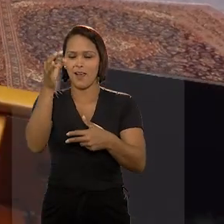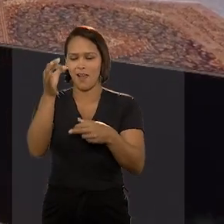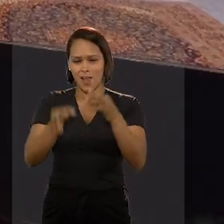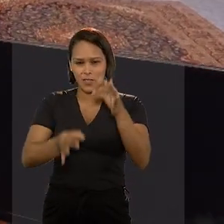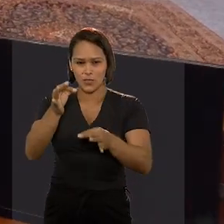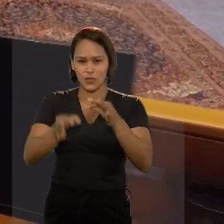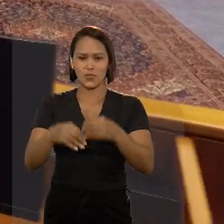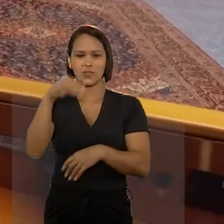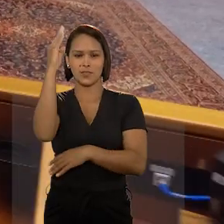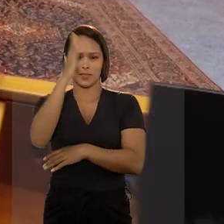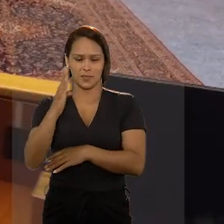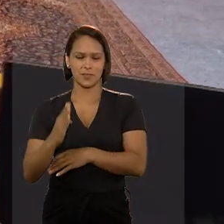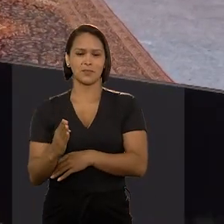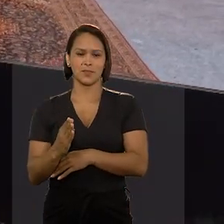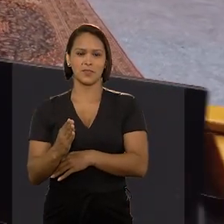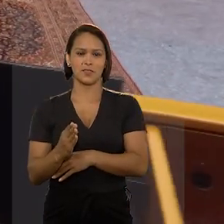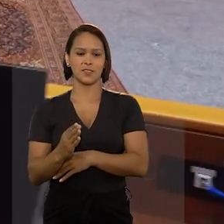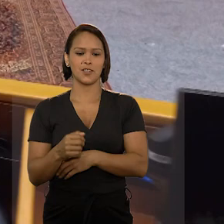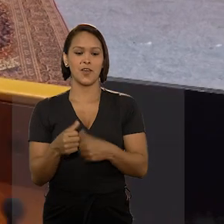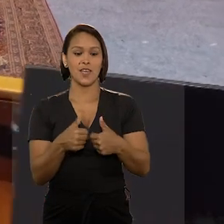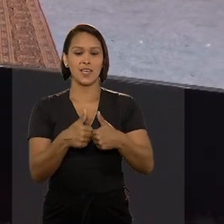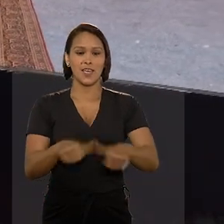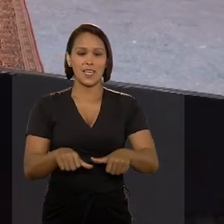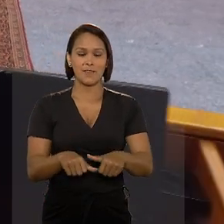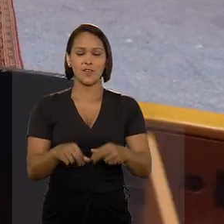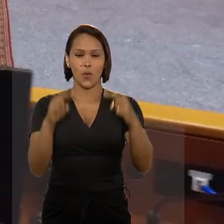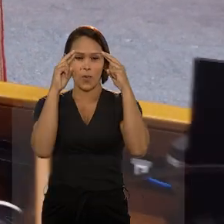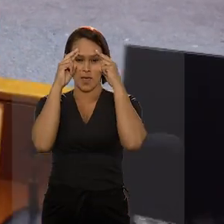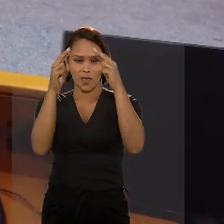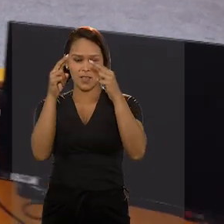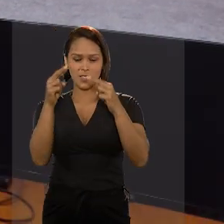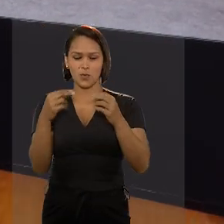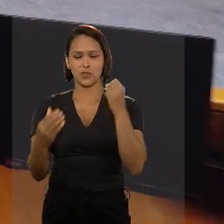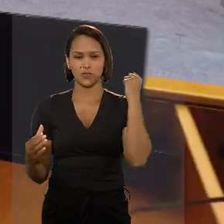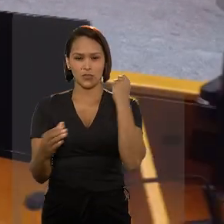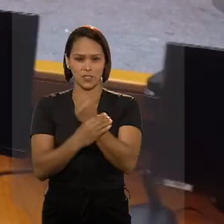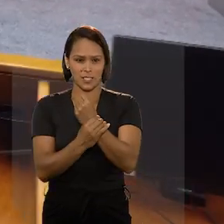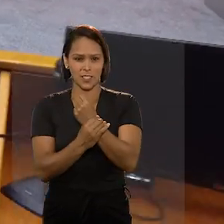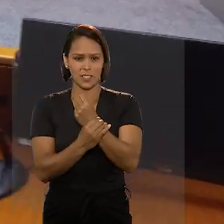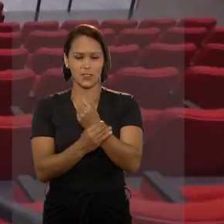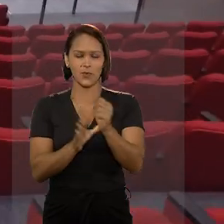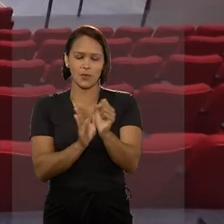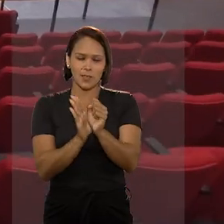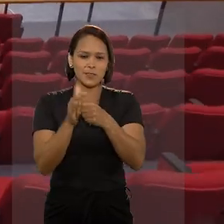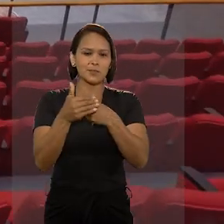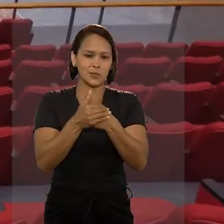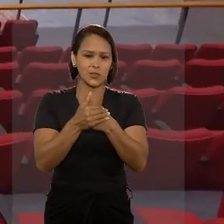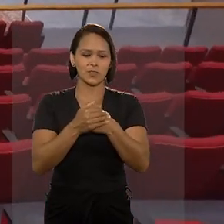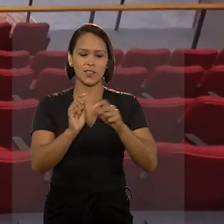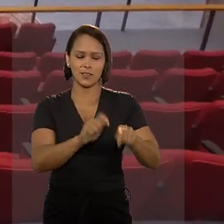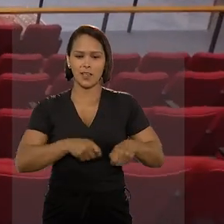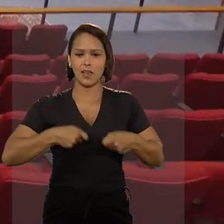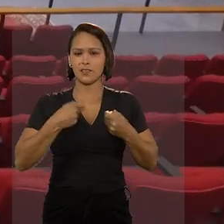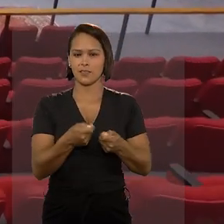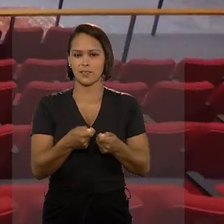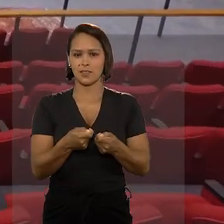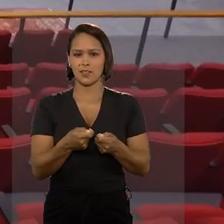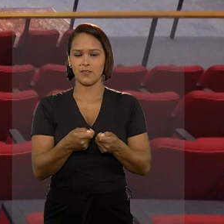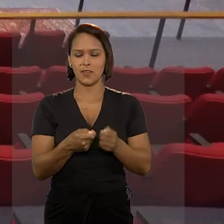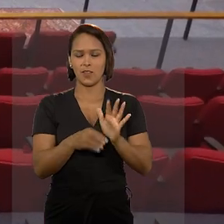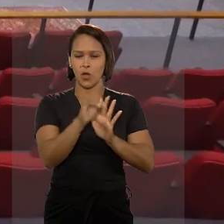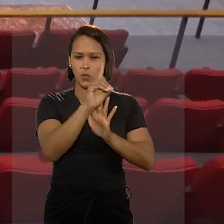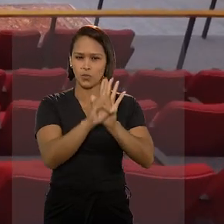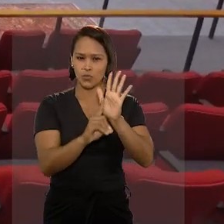a Justiça no Brasil. Ele é que ficou encarregado de assegurar, de proteger, de